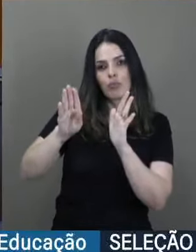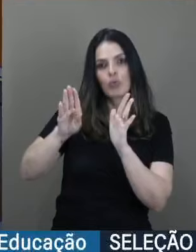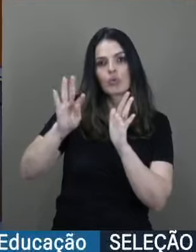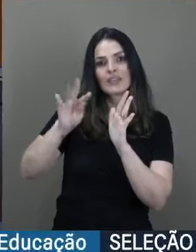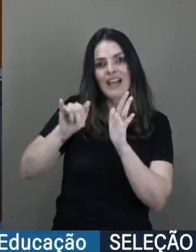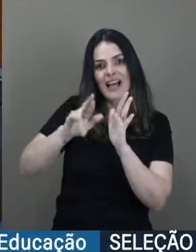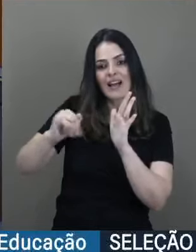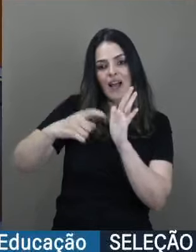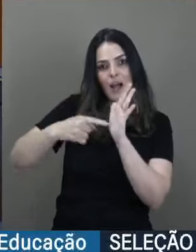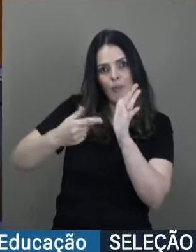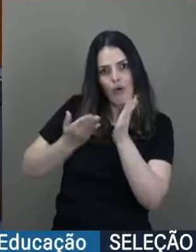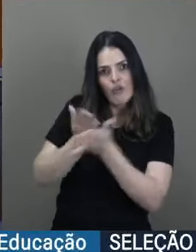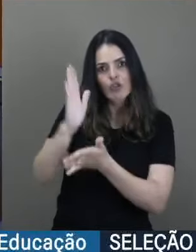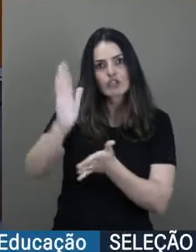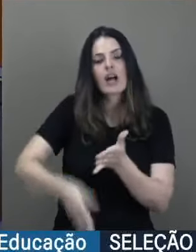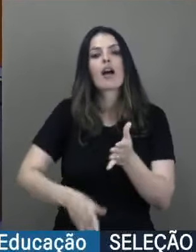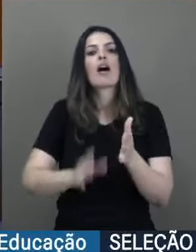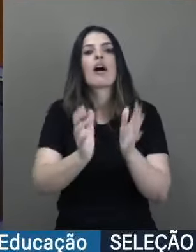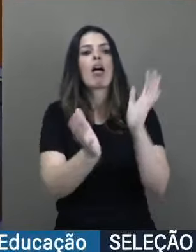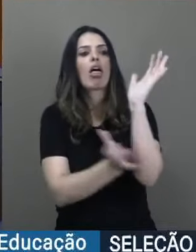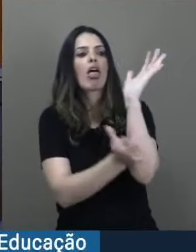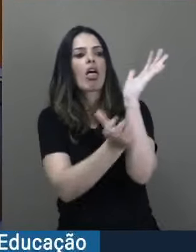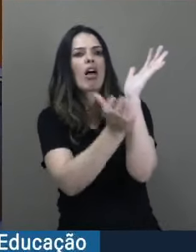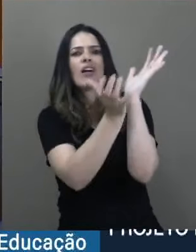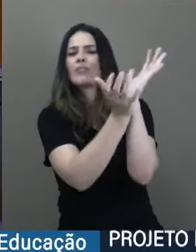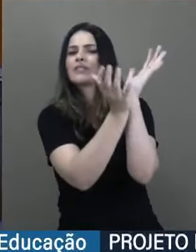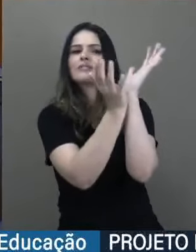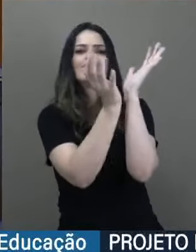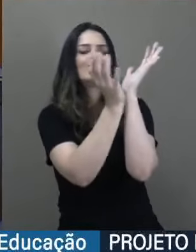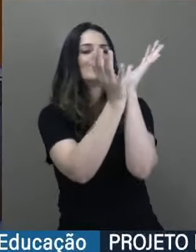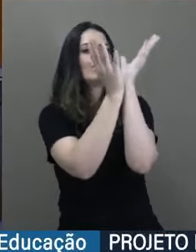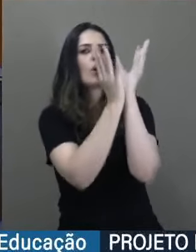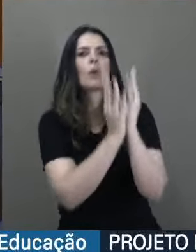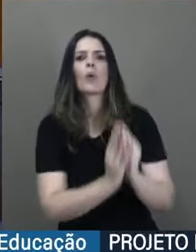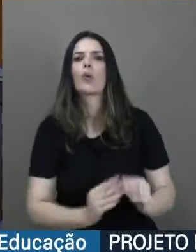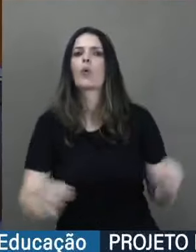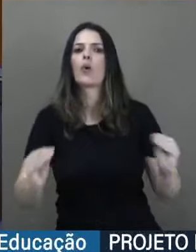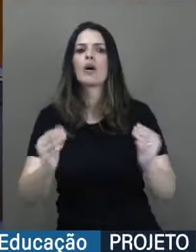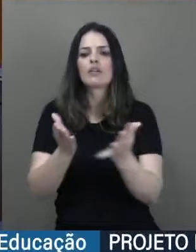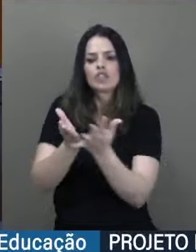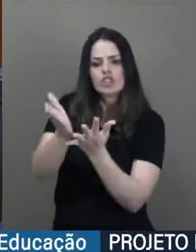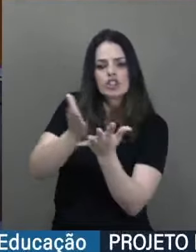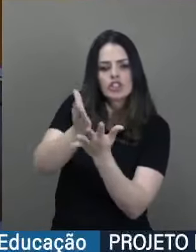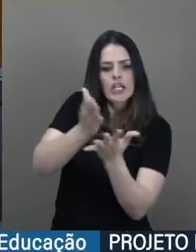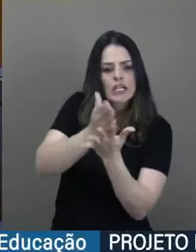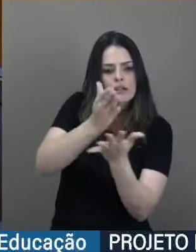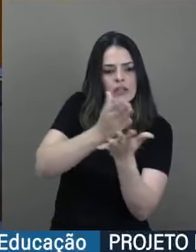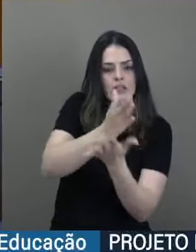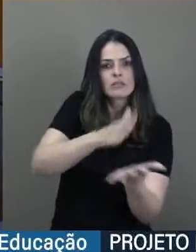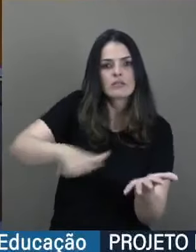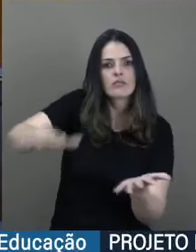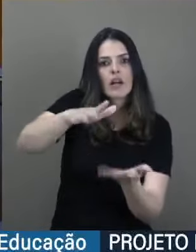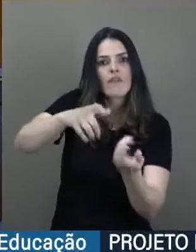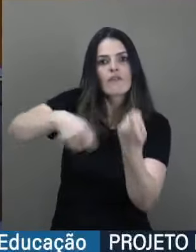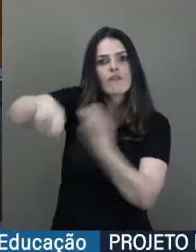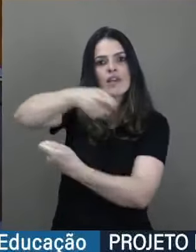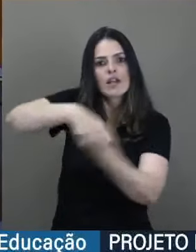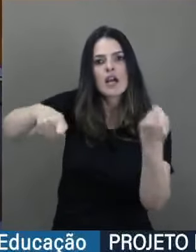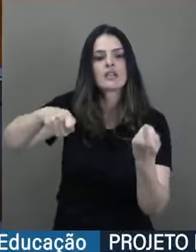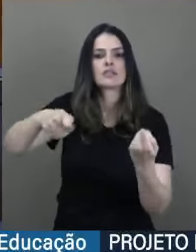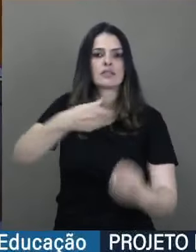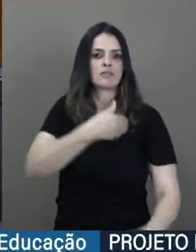desburocratização do Estado brasileiro, a definição de diretrizes adequadas para finanças públicas sustentáveis,